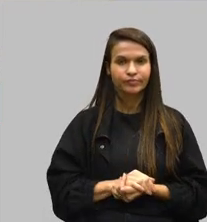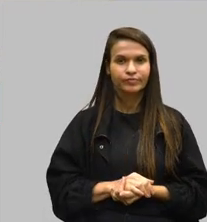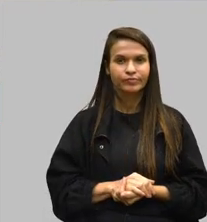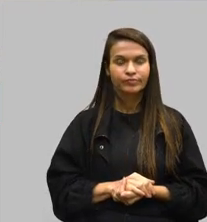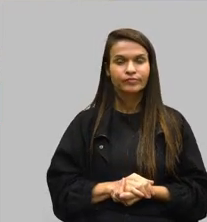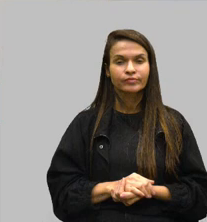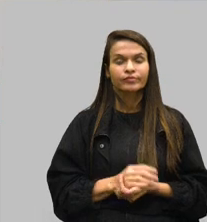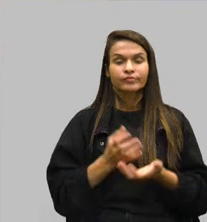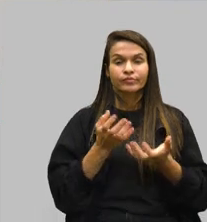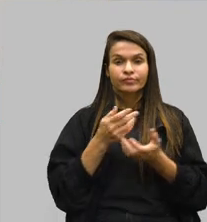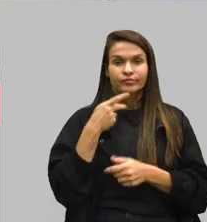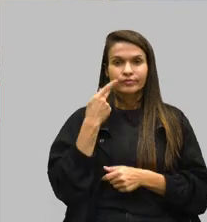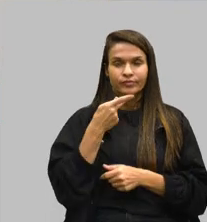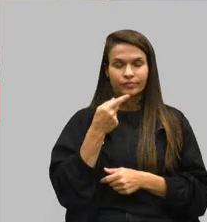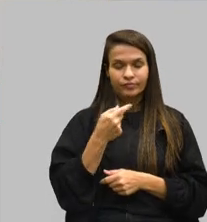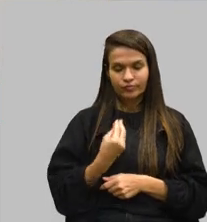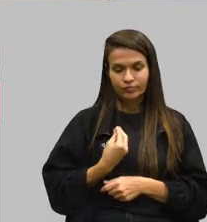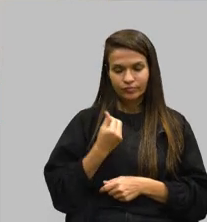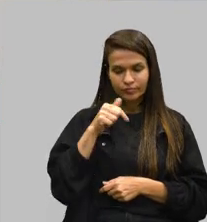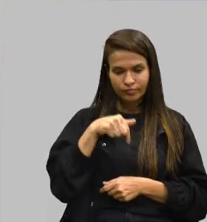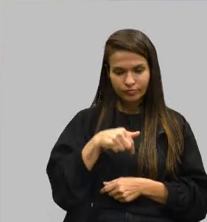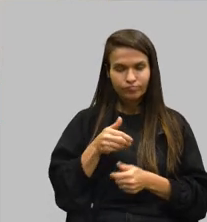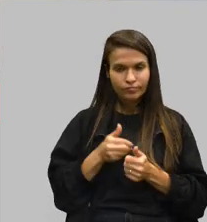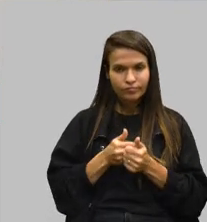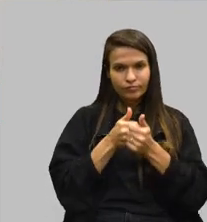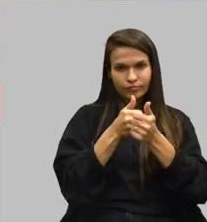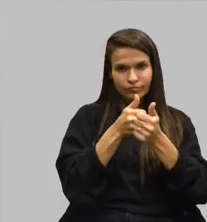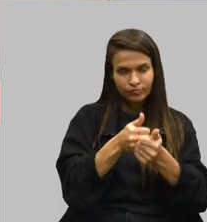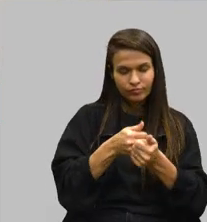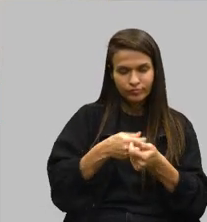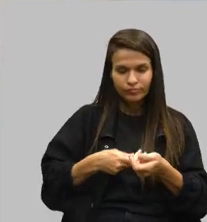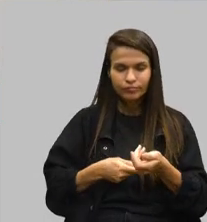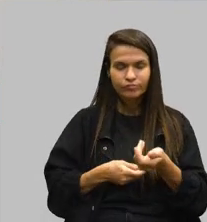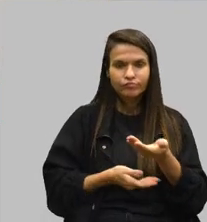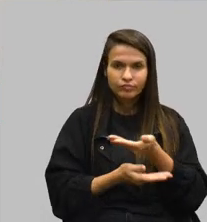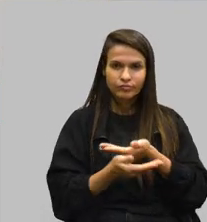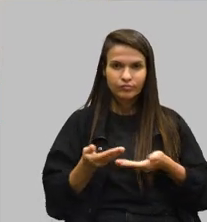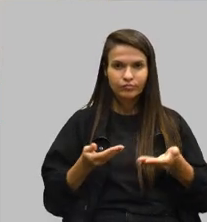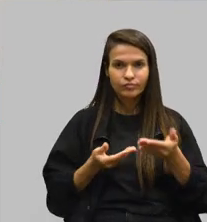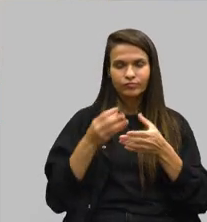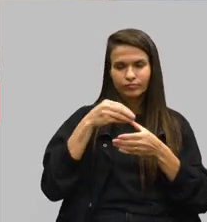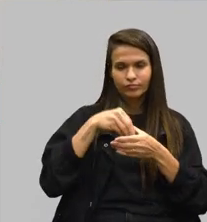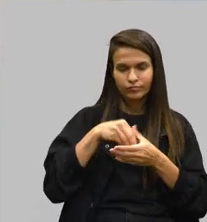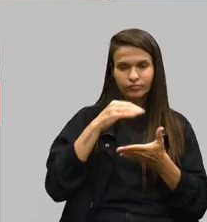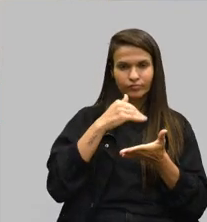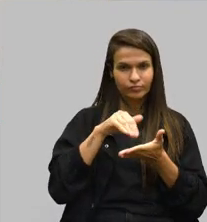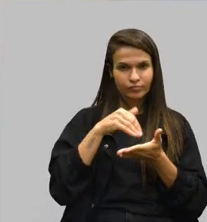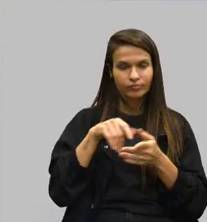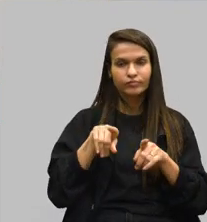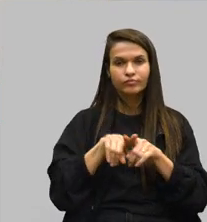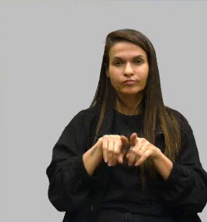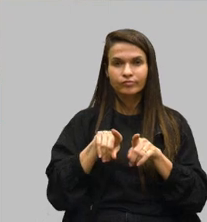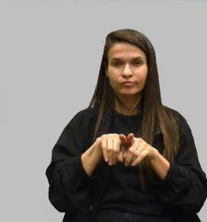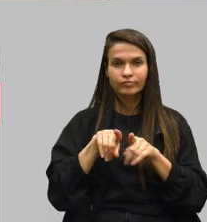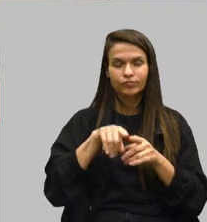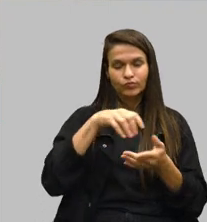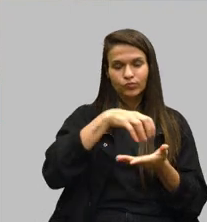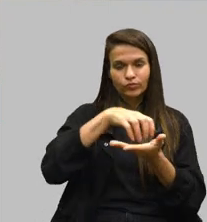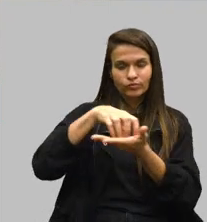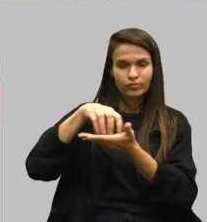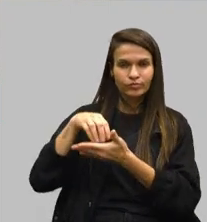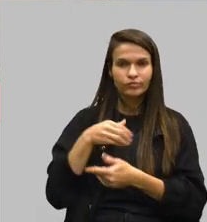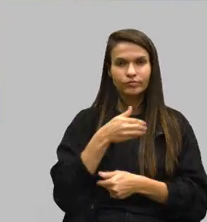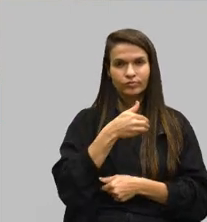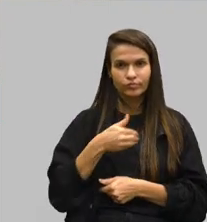eu queria dizer que estamos aqui seguindo a articulação, não somente dentro da CEDES, mas com os demais órgãos governamentais,